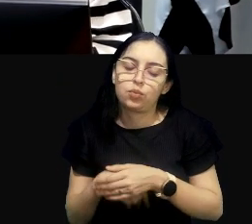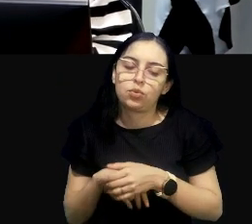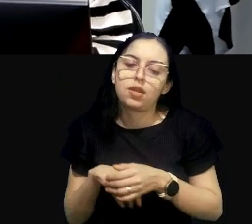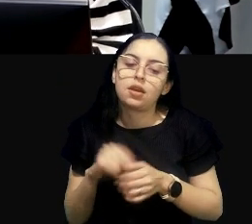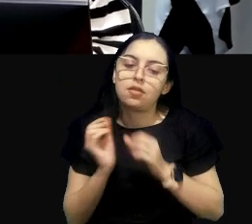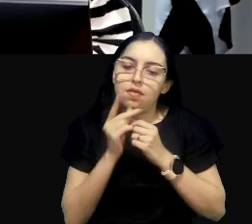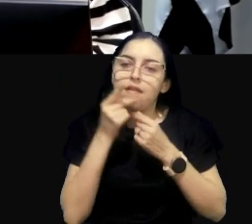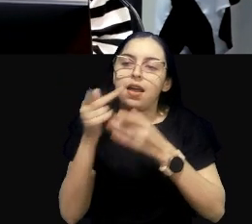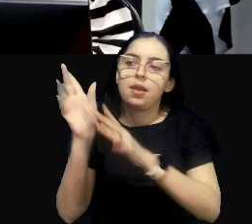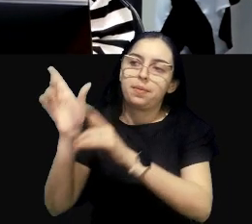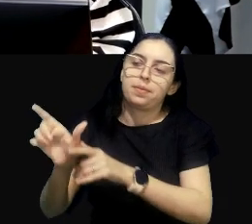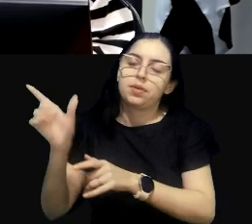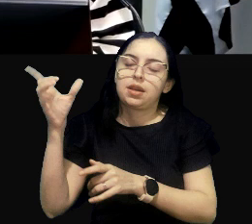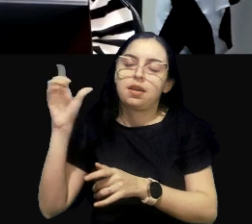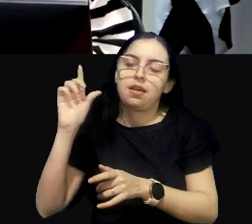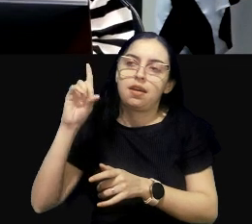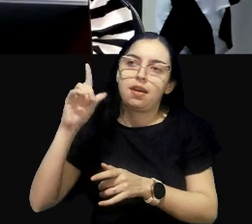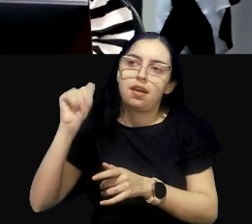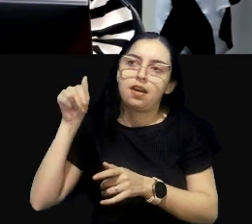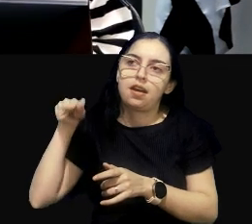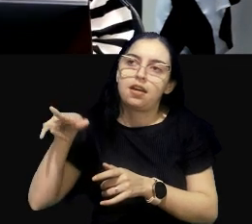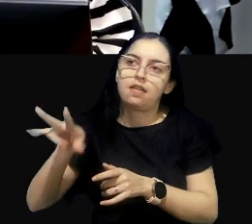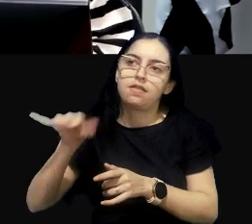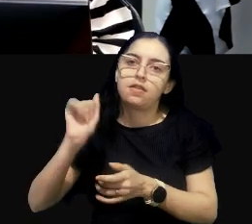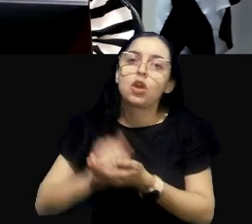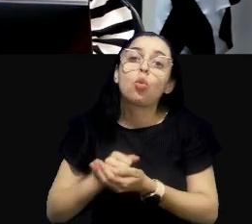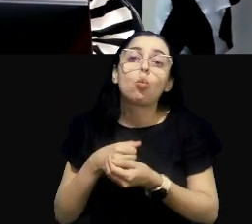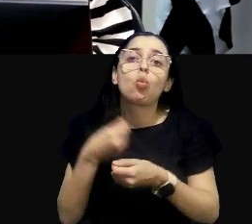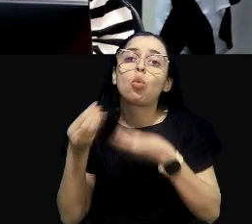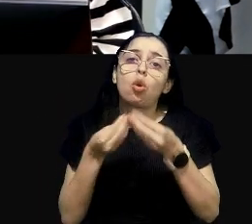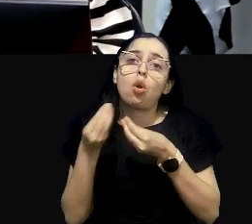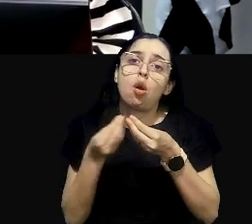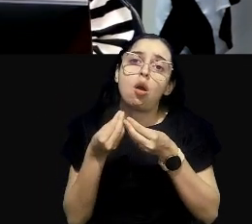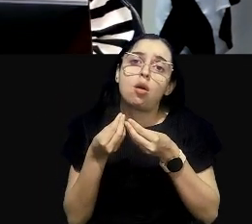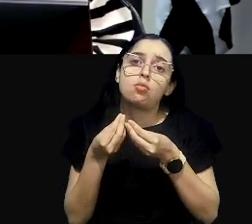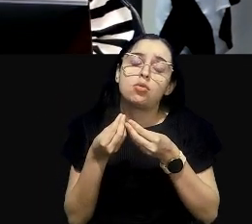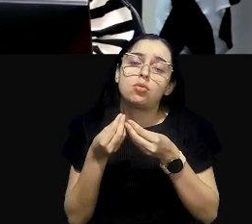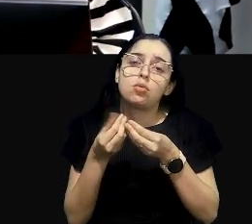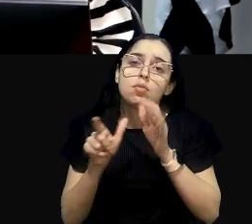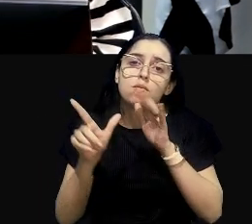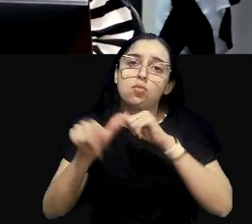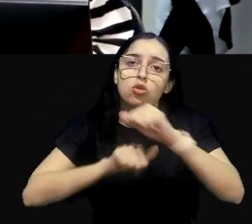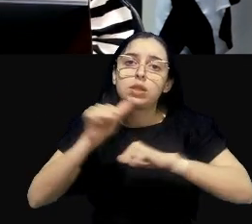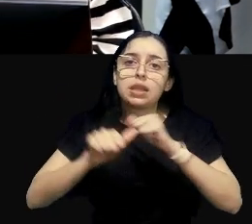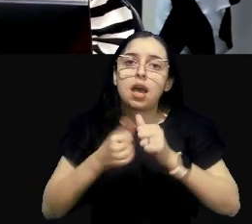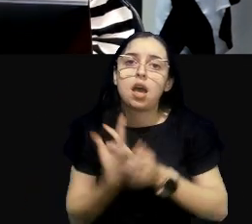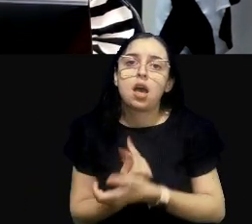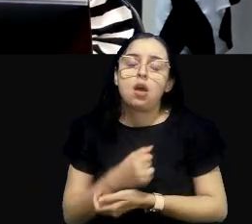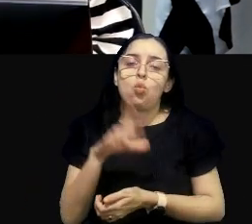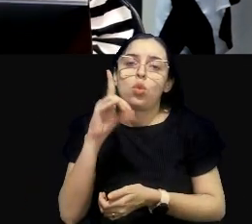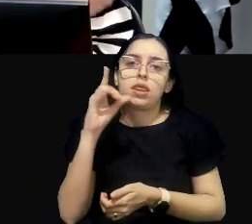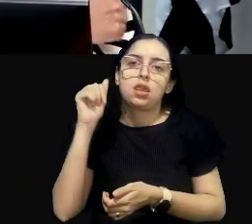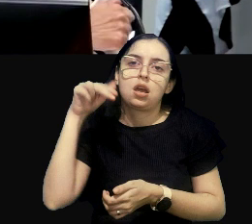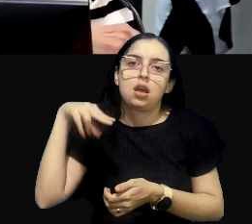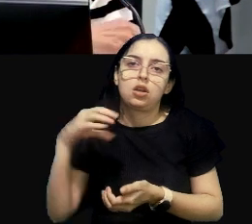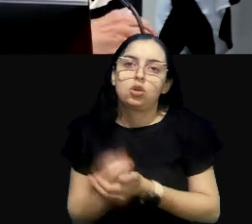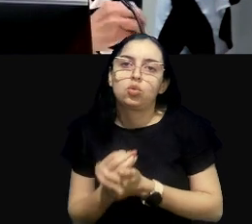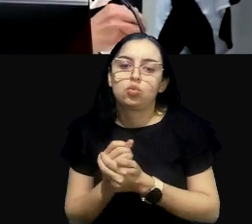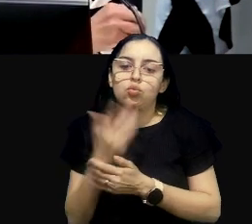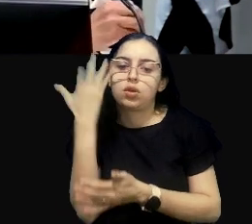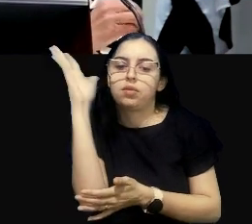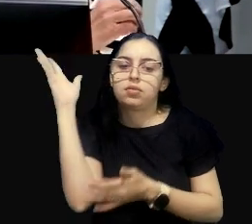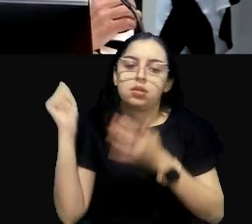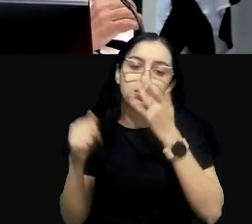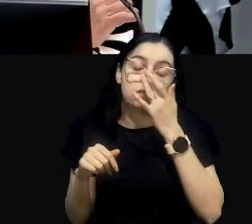Então, a gente pergunta assim, como recuperar o dano ambiental? A partir de meios e